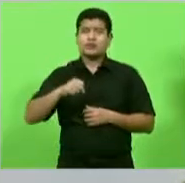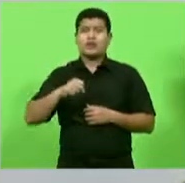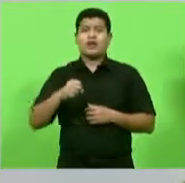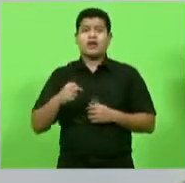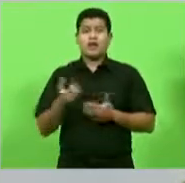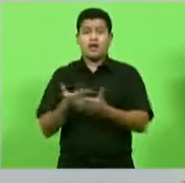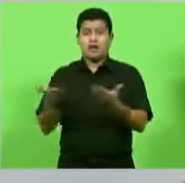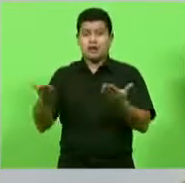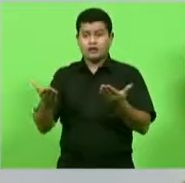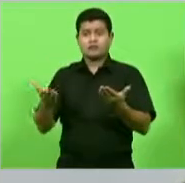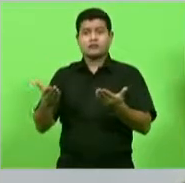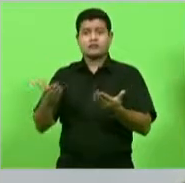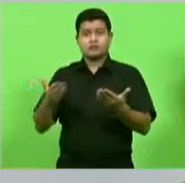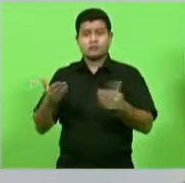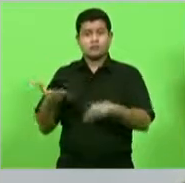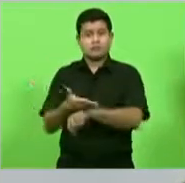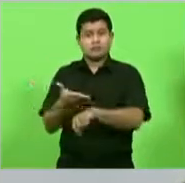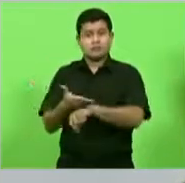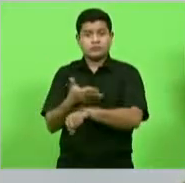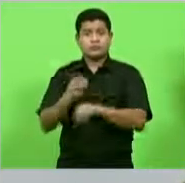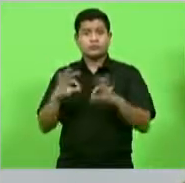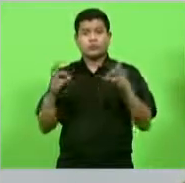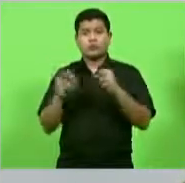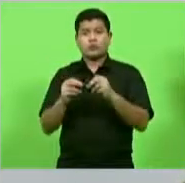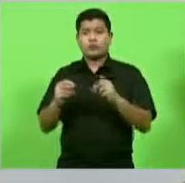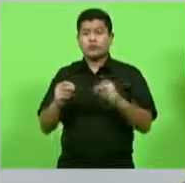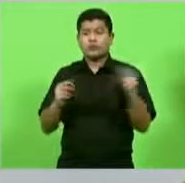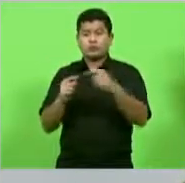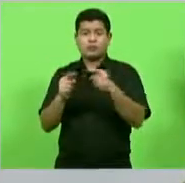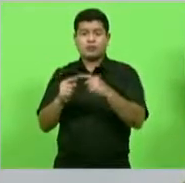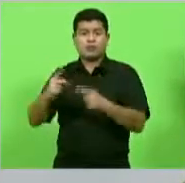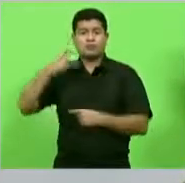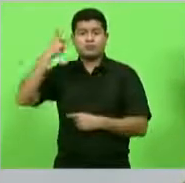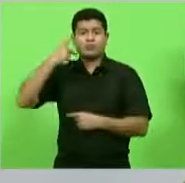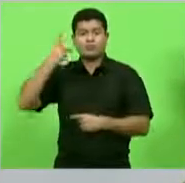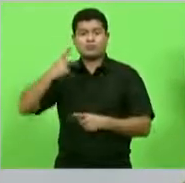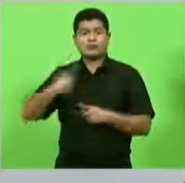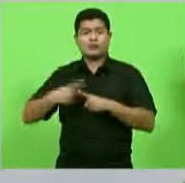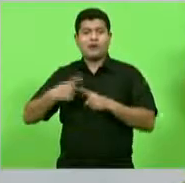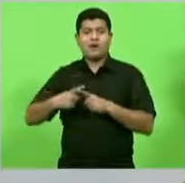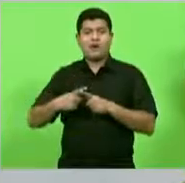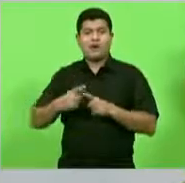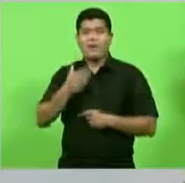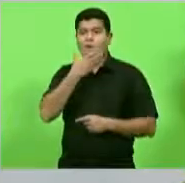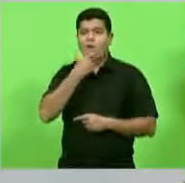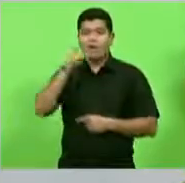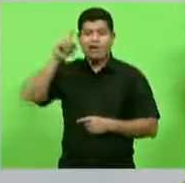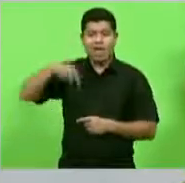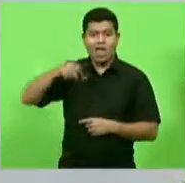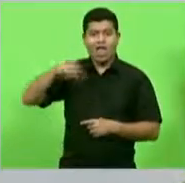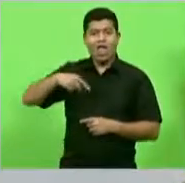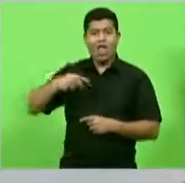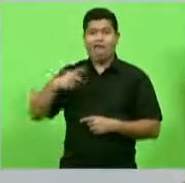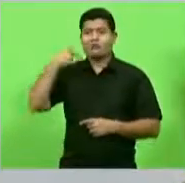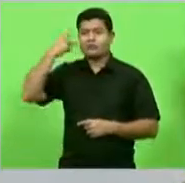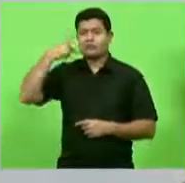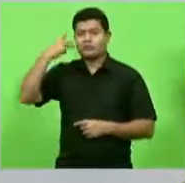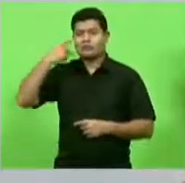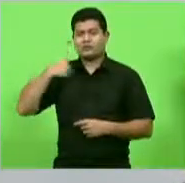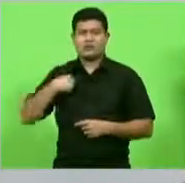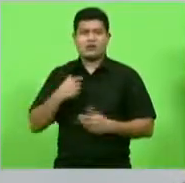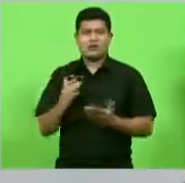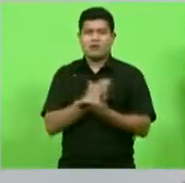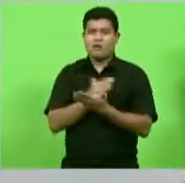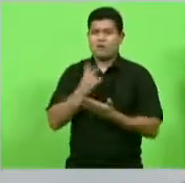atuação e tudo vem da política porque o homem é um animal político quando a escuta muitas vezes as pessoas falam eu não gosto de